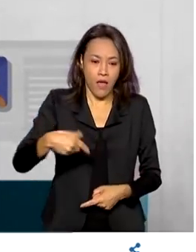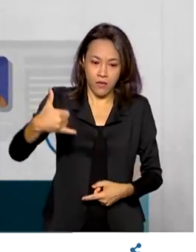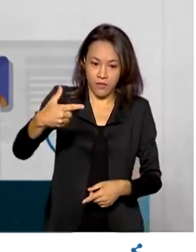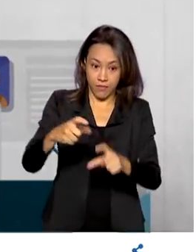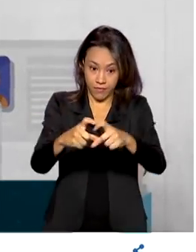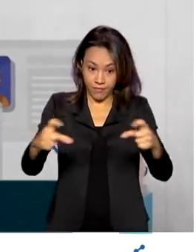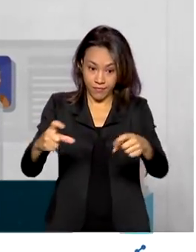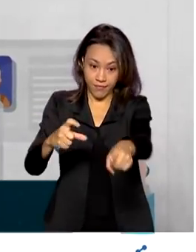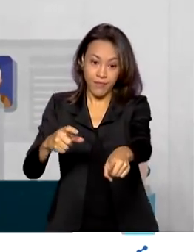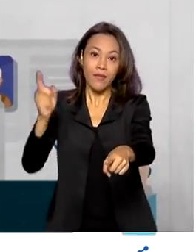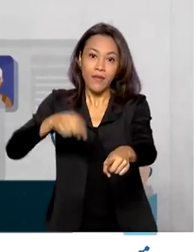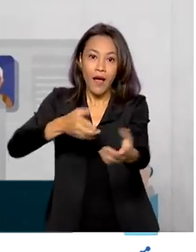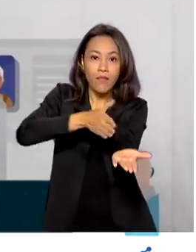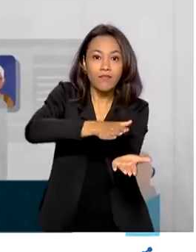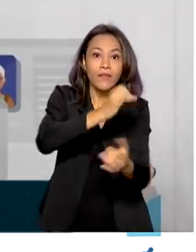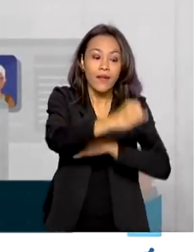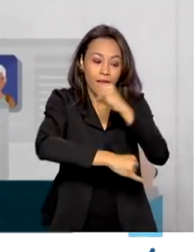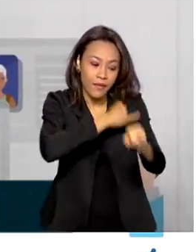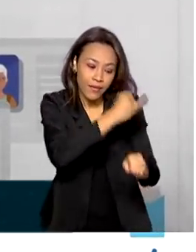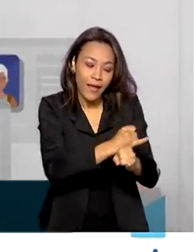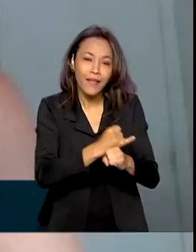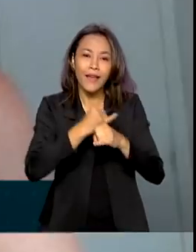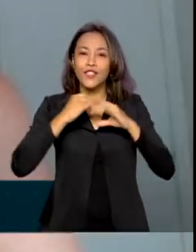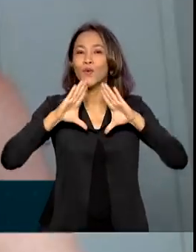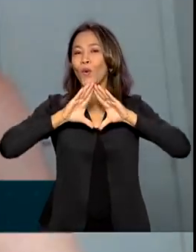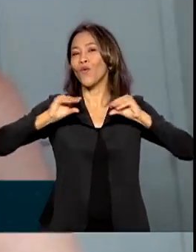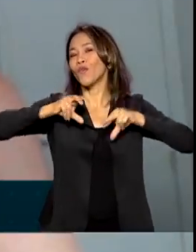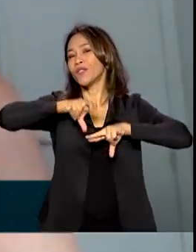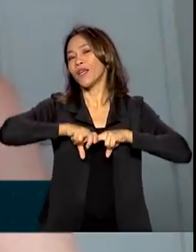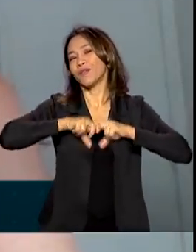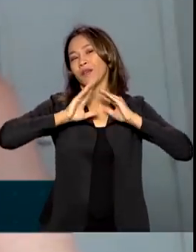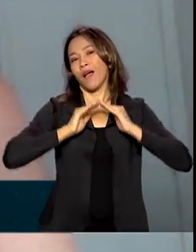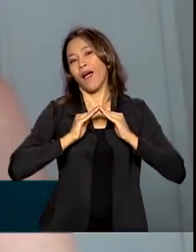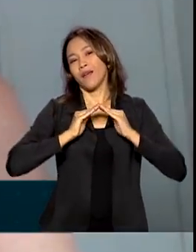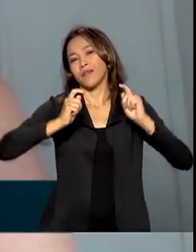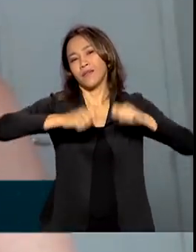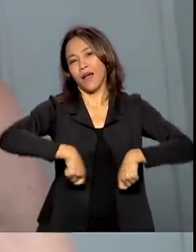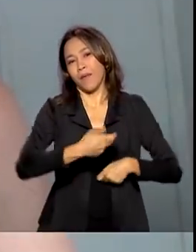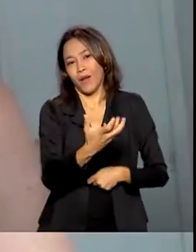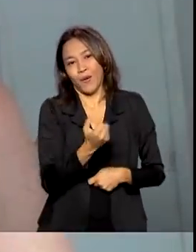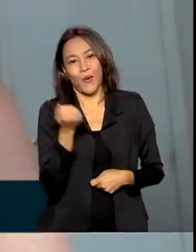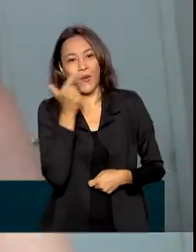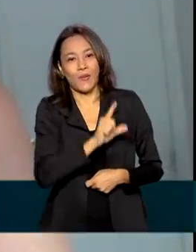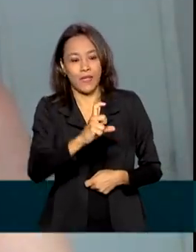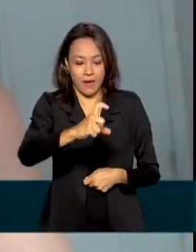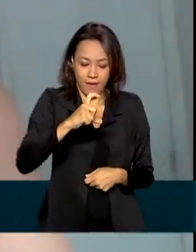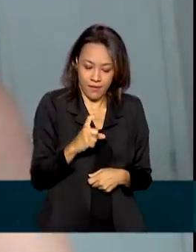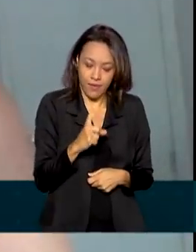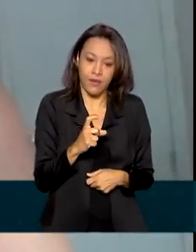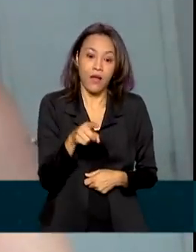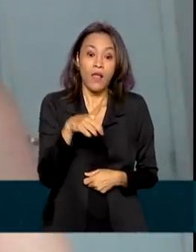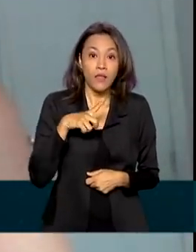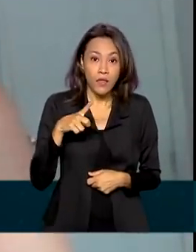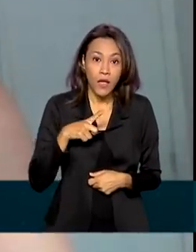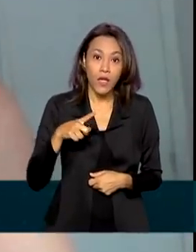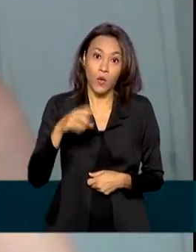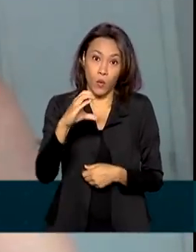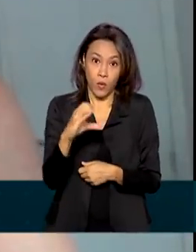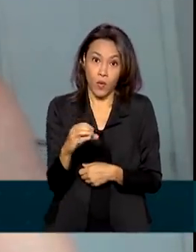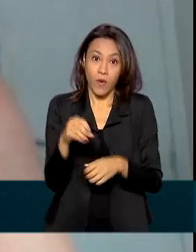pode ser emitido pela internet no conforto de casa. E aí, dentro dessa carteira, elas vão ter acesso a um código QR